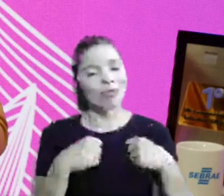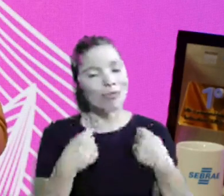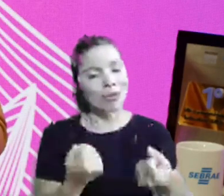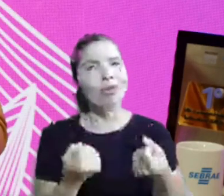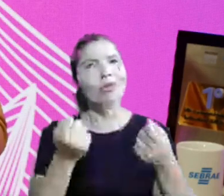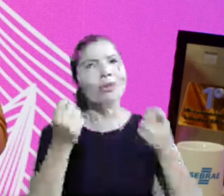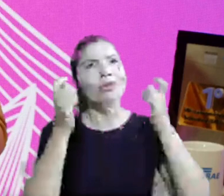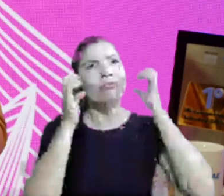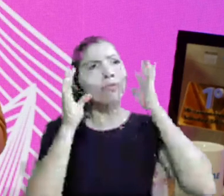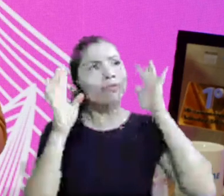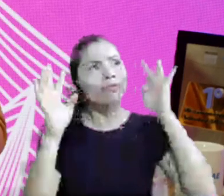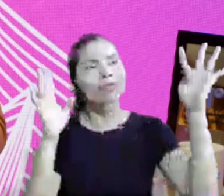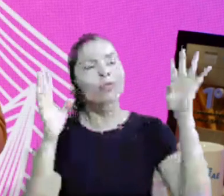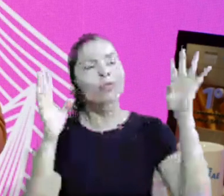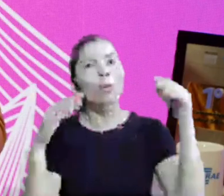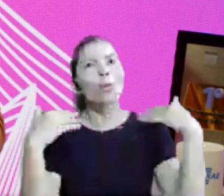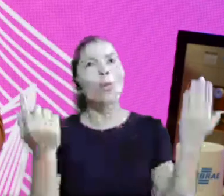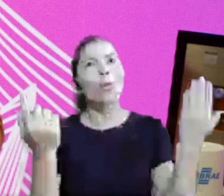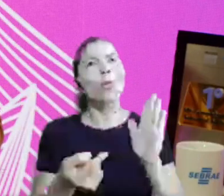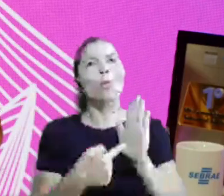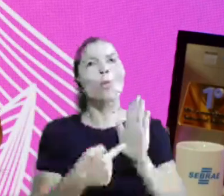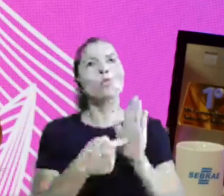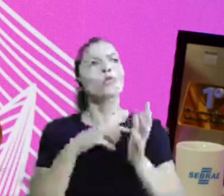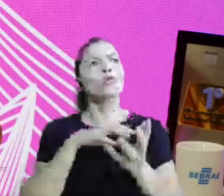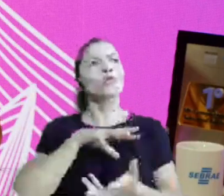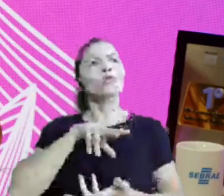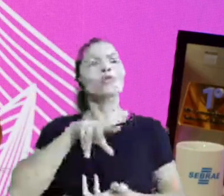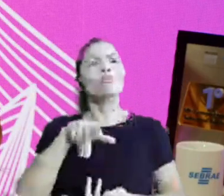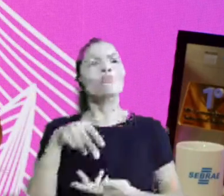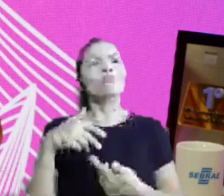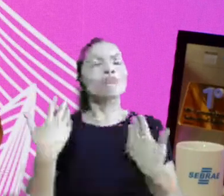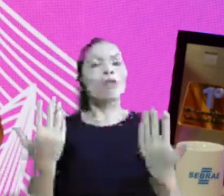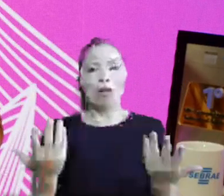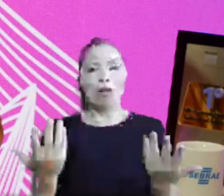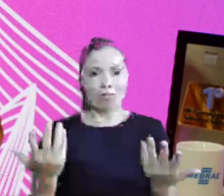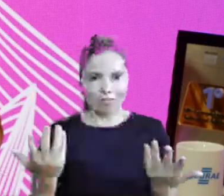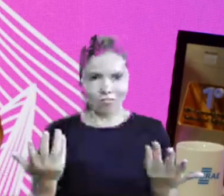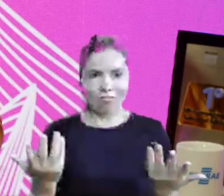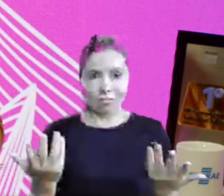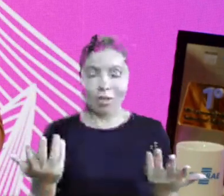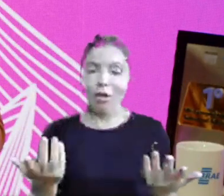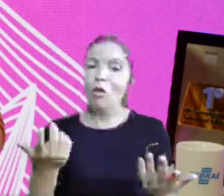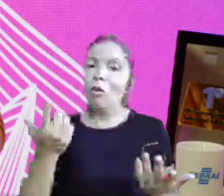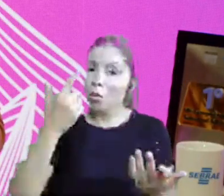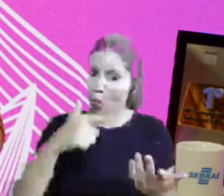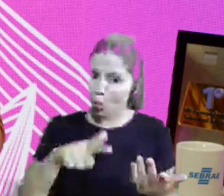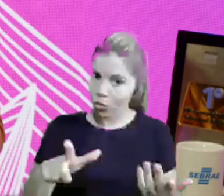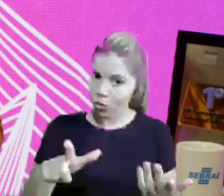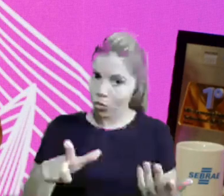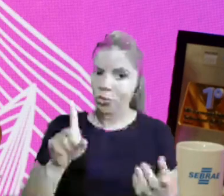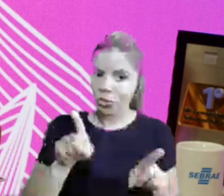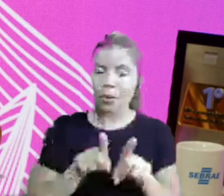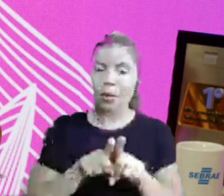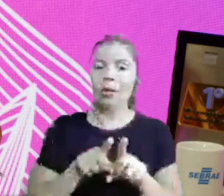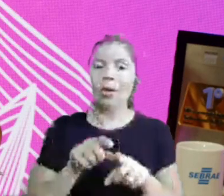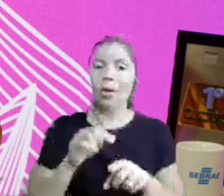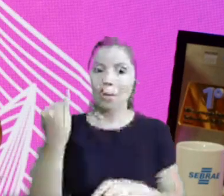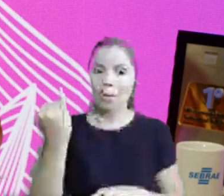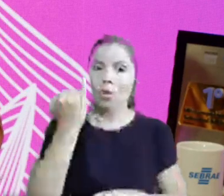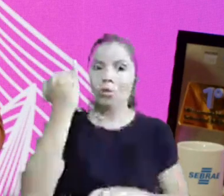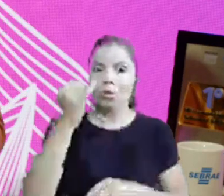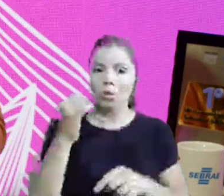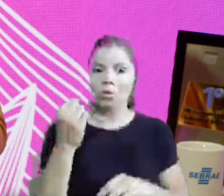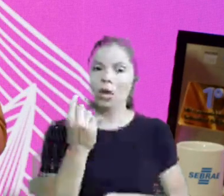fazendo a reflexão de qual é o nosso papel no mundo. E daí, uma outra questão que é muito singular